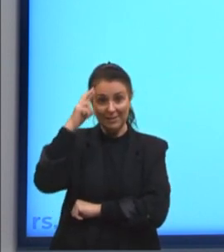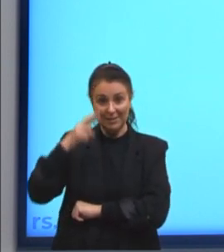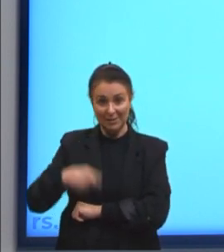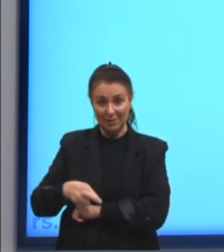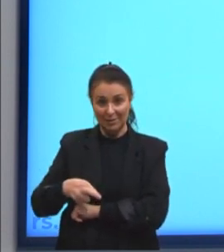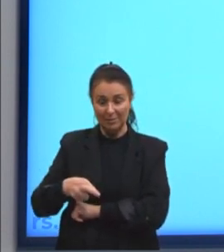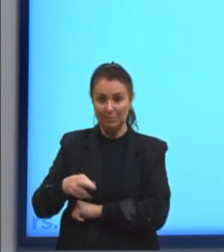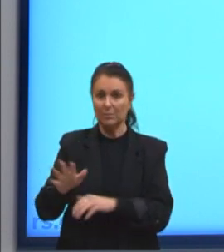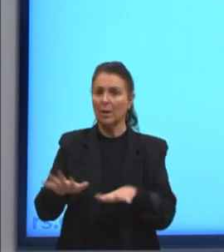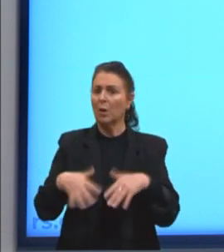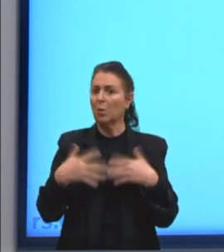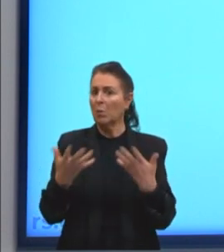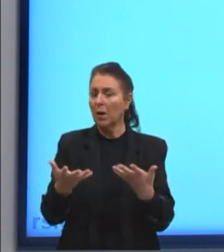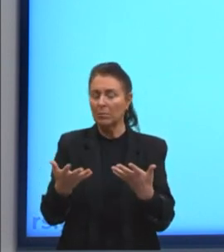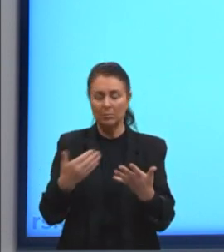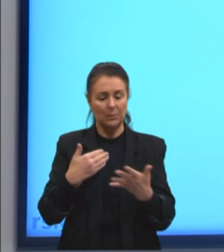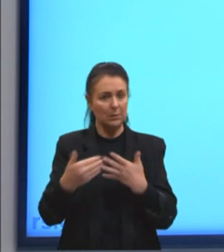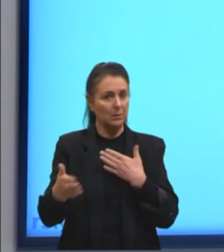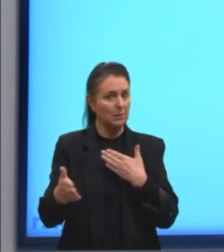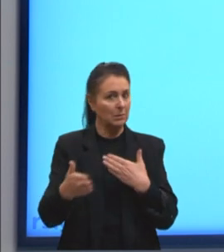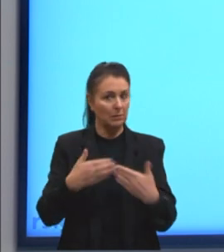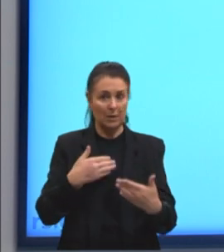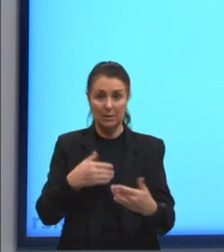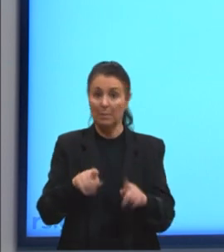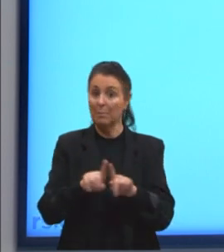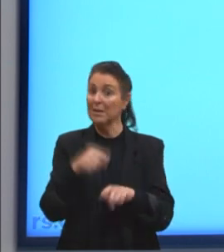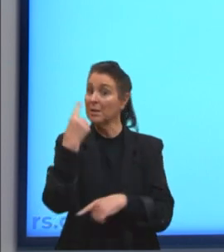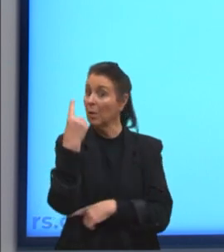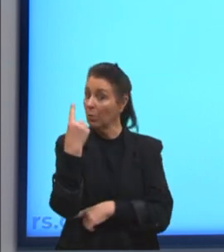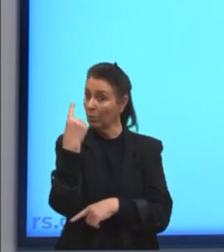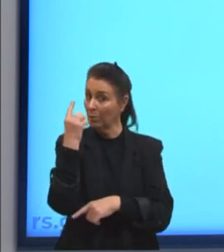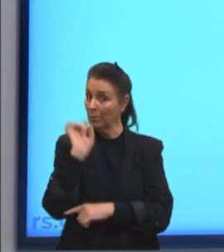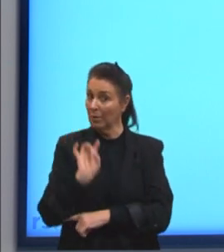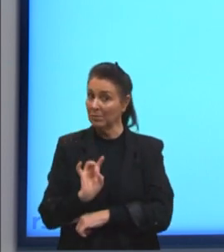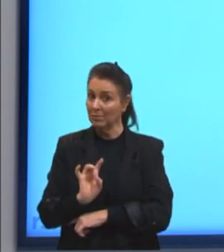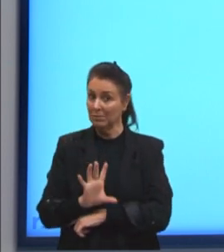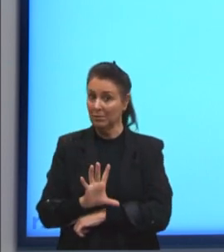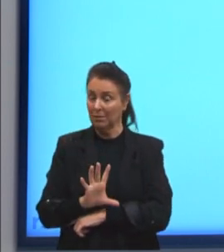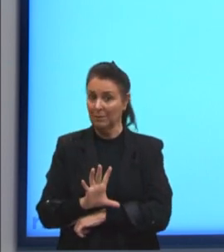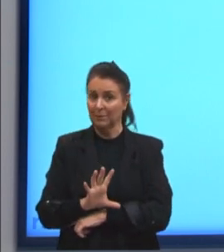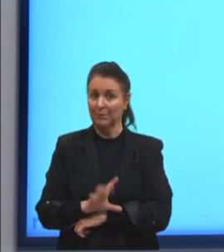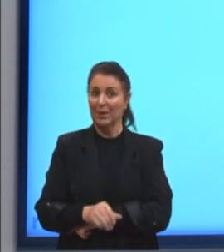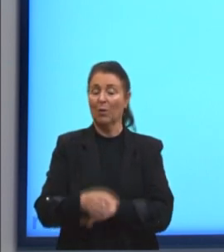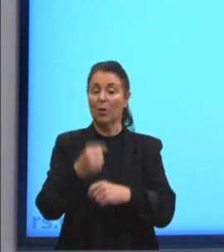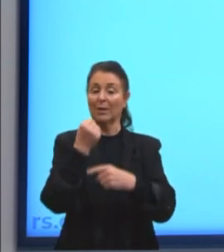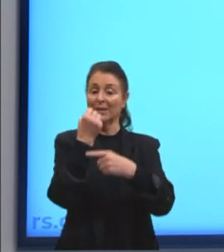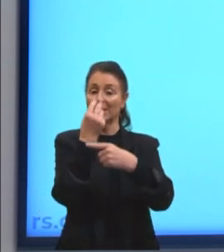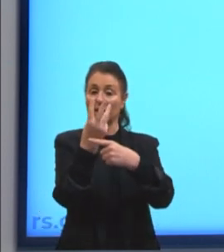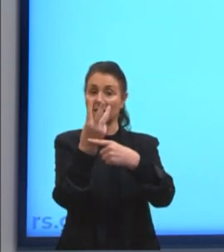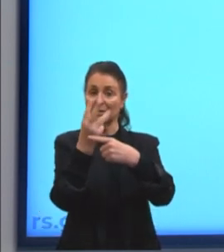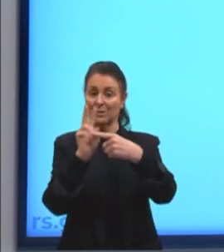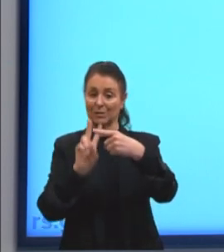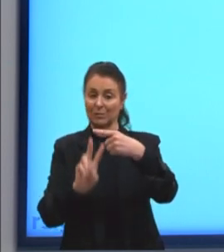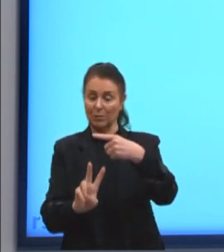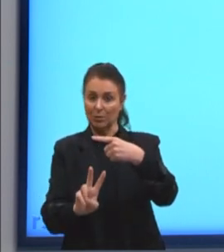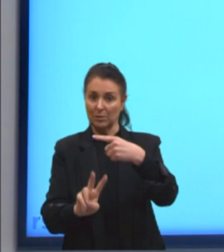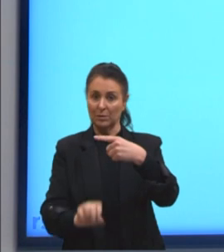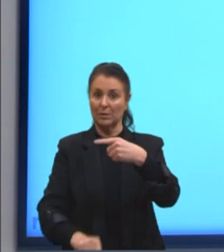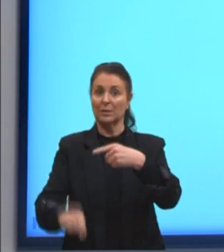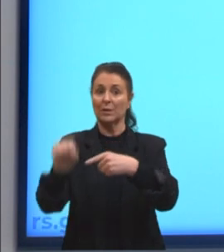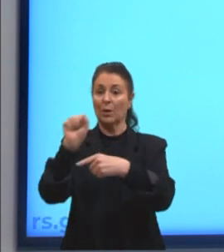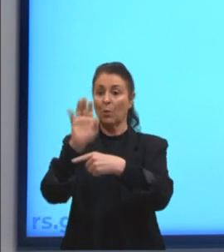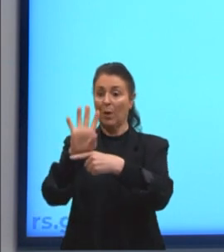delas tu vai inverter, desde que tu inverta uma só. Aqui eu deixei o 3 sobre 2, só que onde eu tinha 4